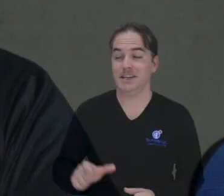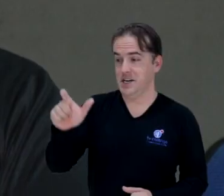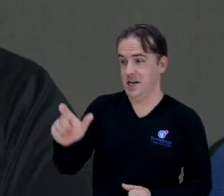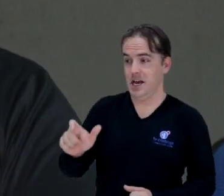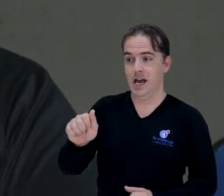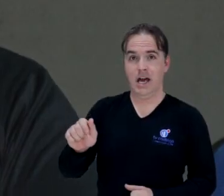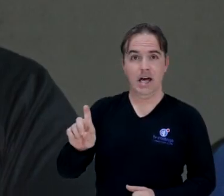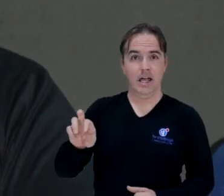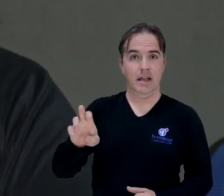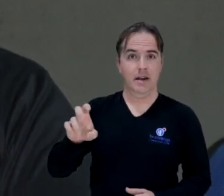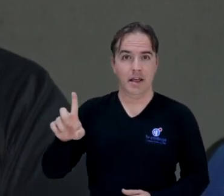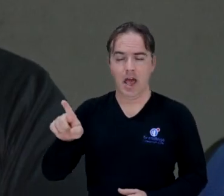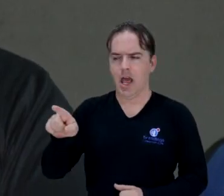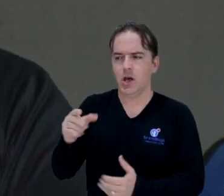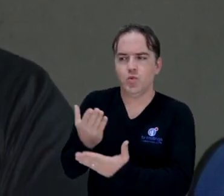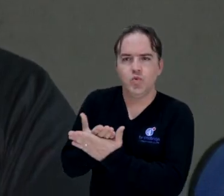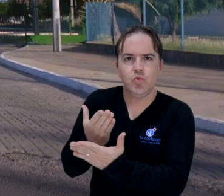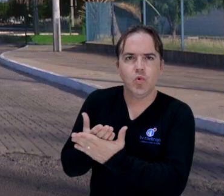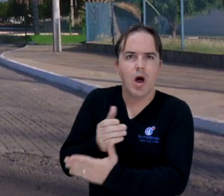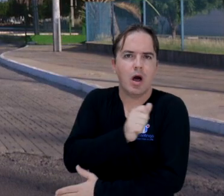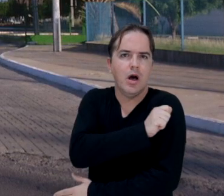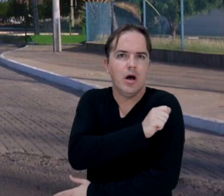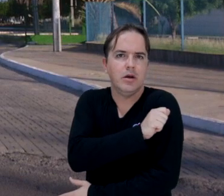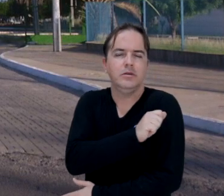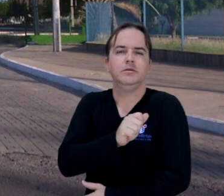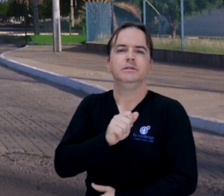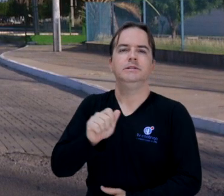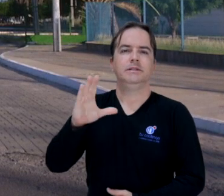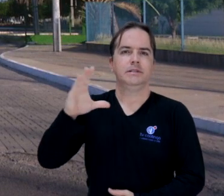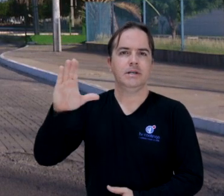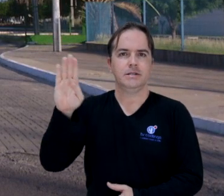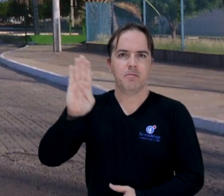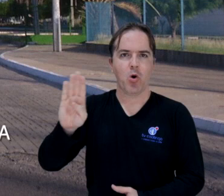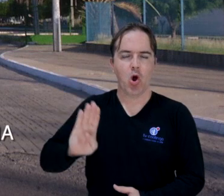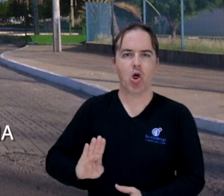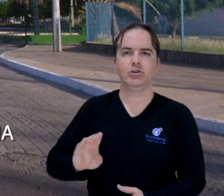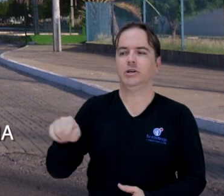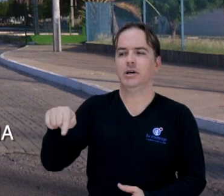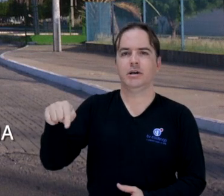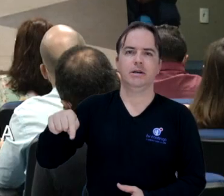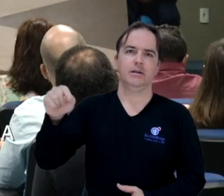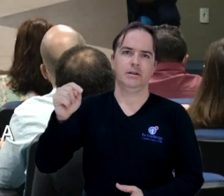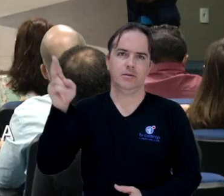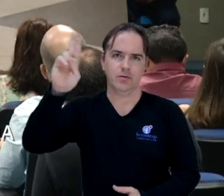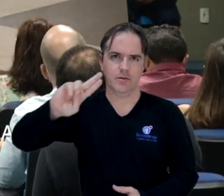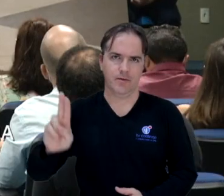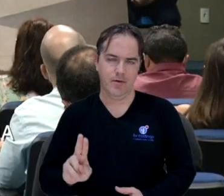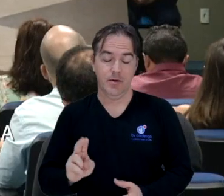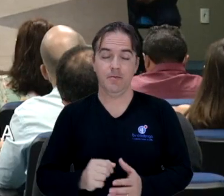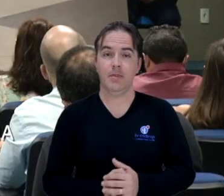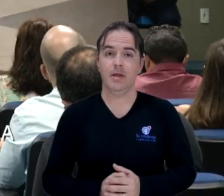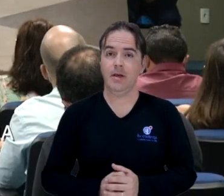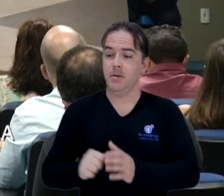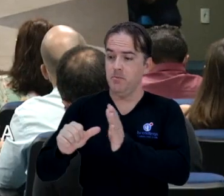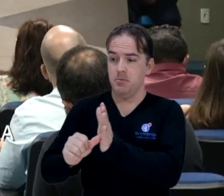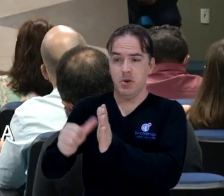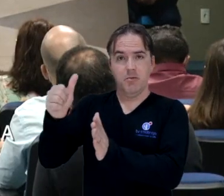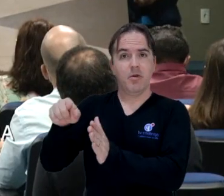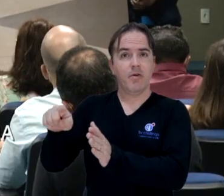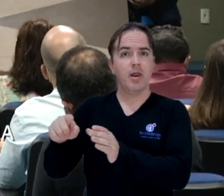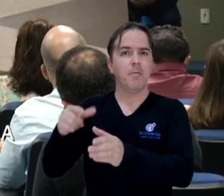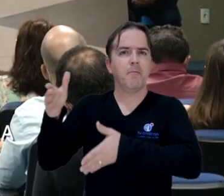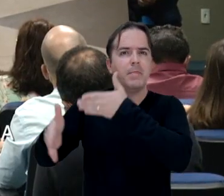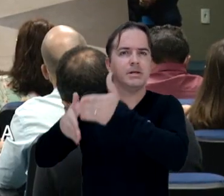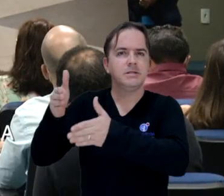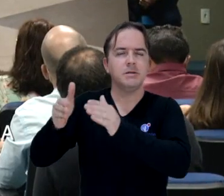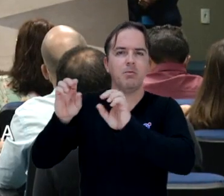André é estudante de ciências biológicas na Universidade Federal do Vale do São Francisco e pela primeira vez participou